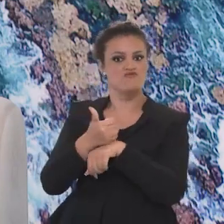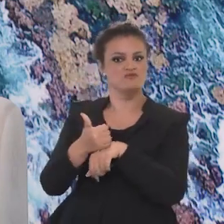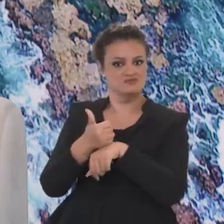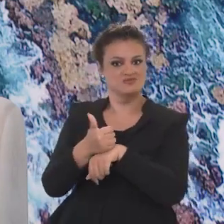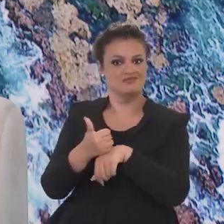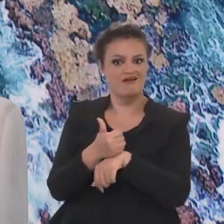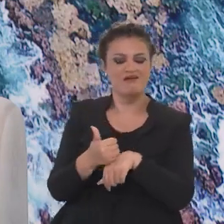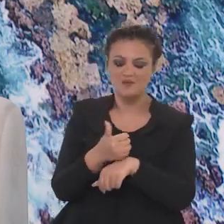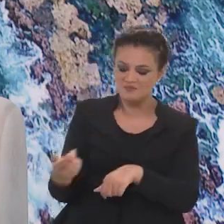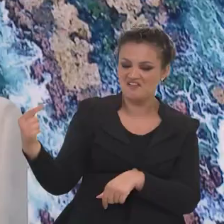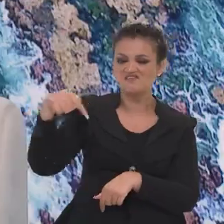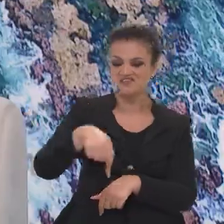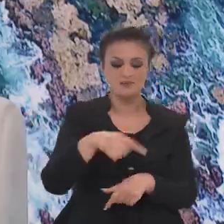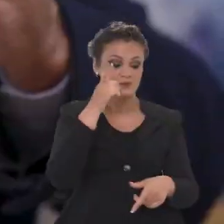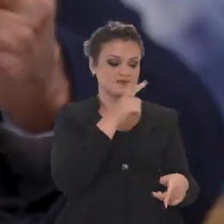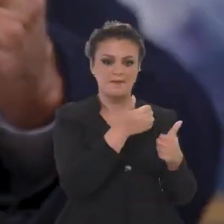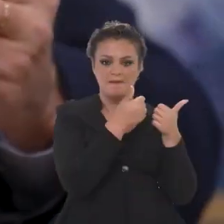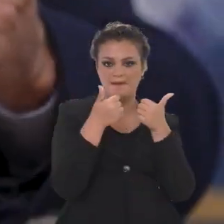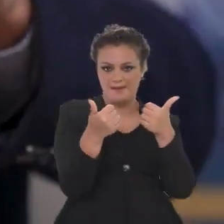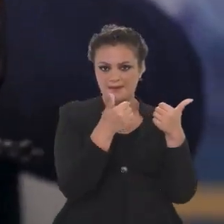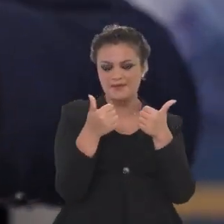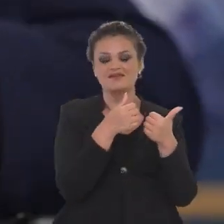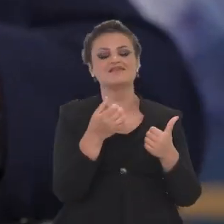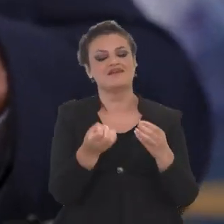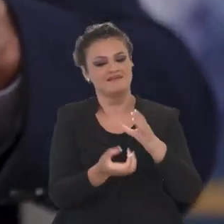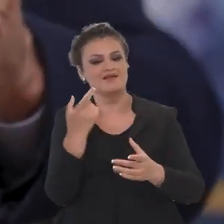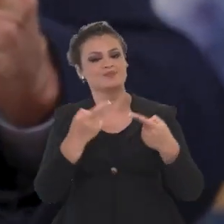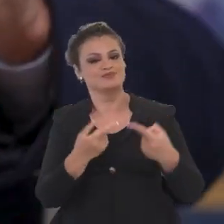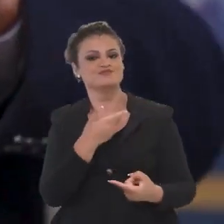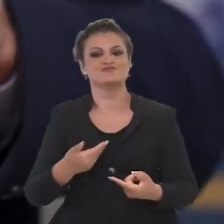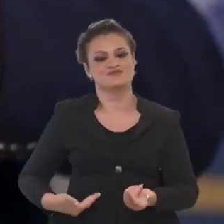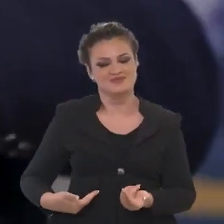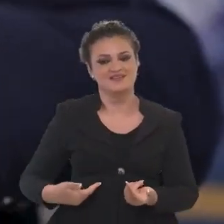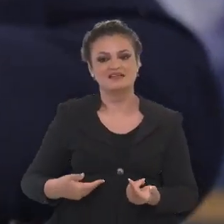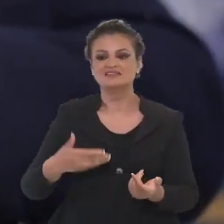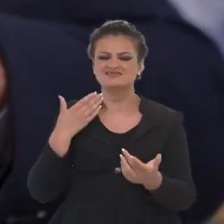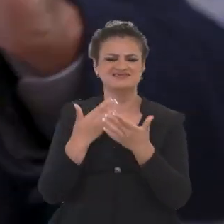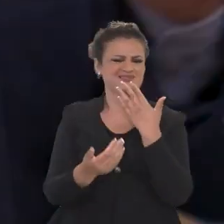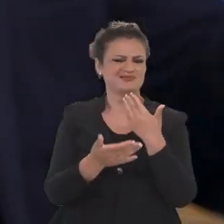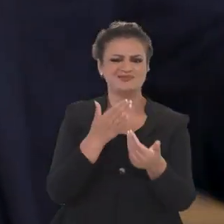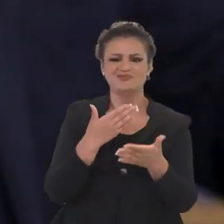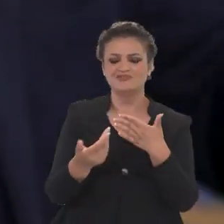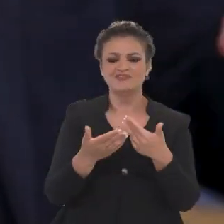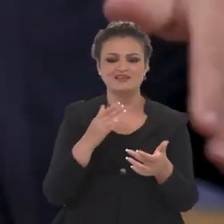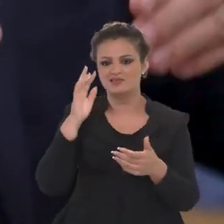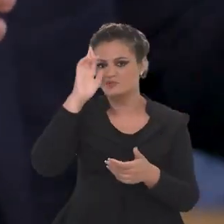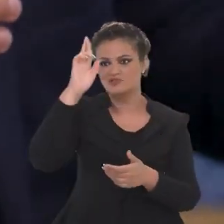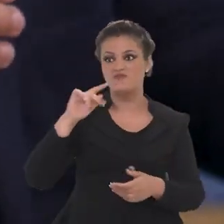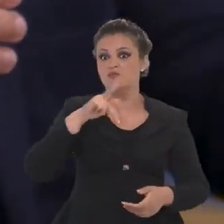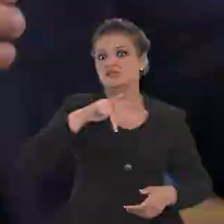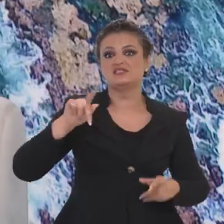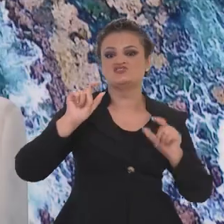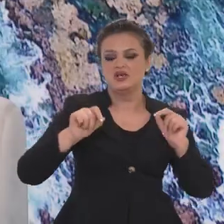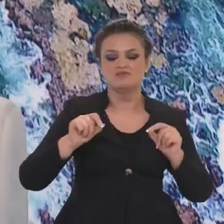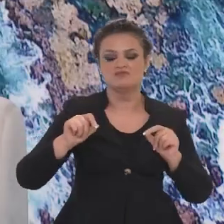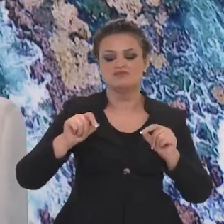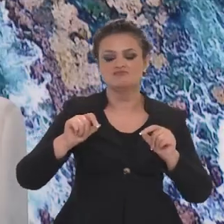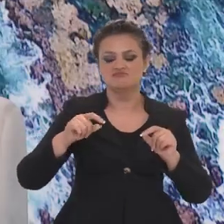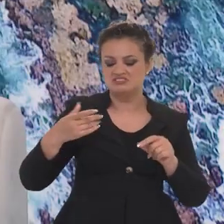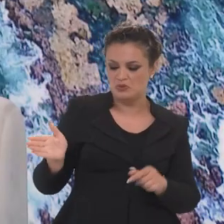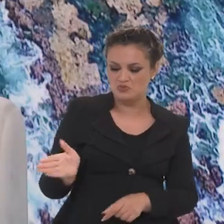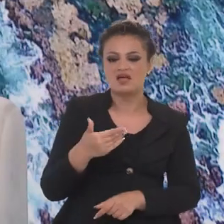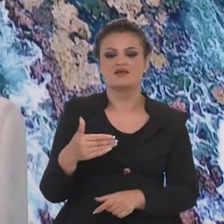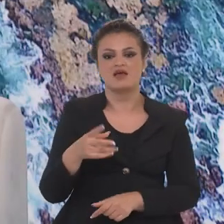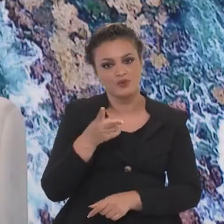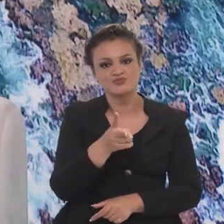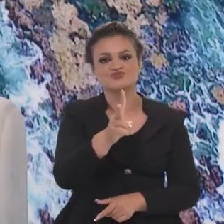trazer profissionalismo para serviço público, para você ter eficiência, para ter política pública de qualidade, que independente de quem esteja à frente da Embaratur, isso vai